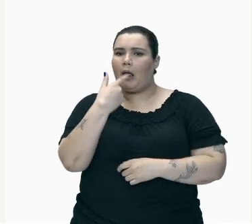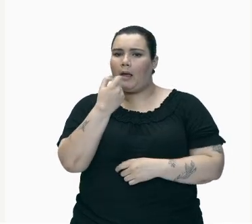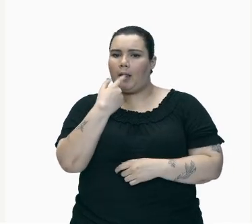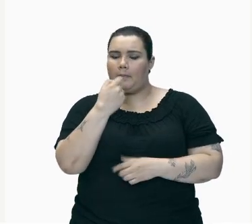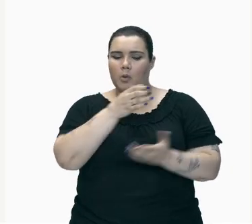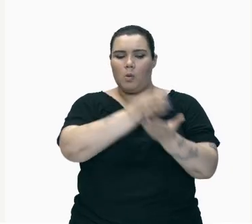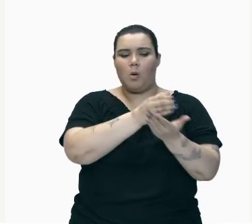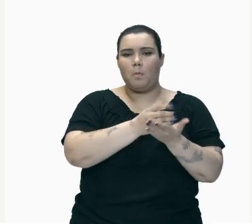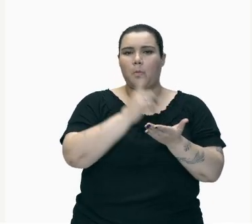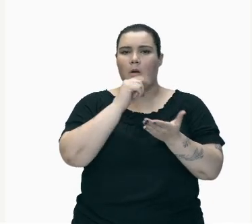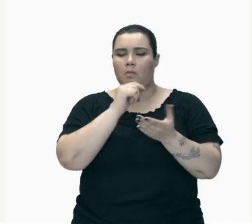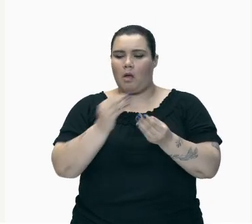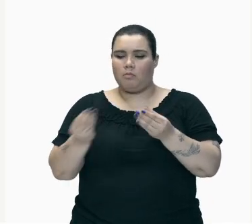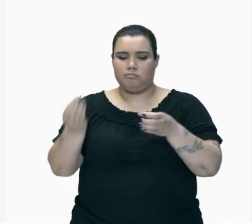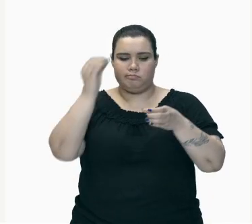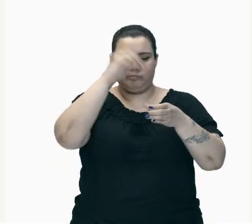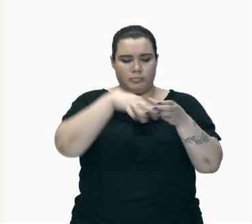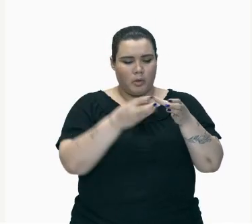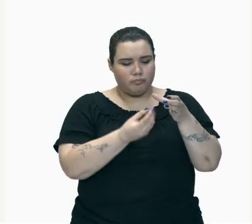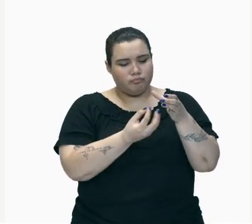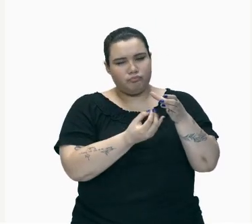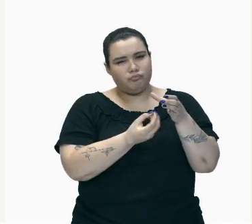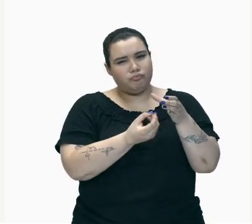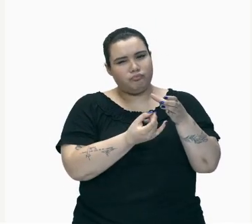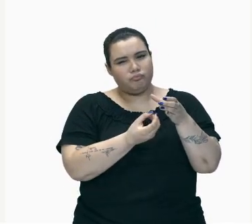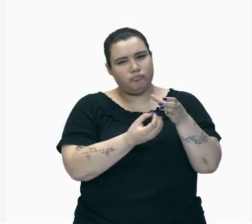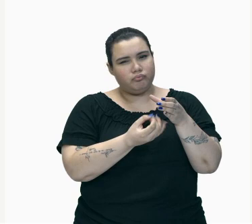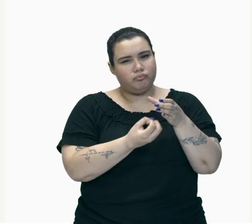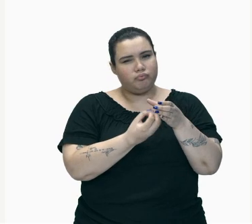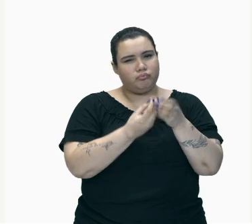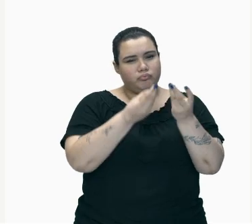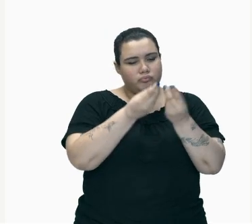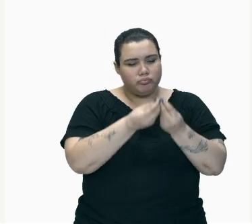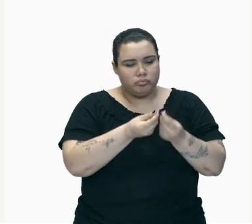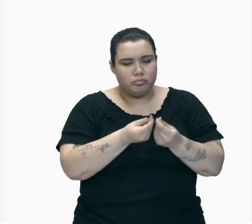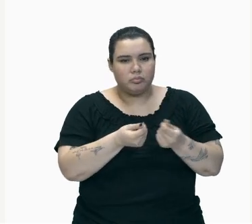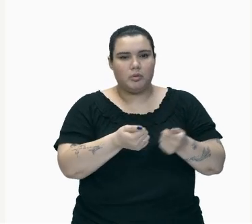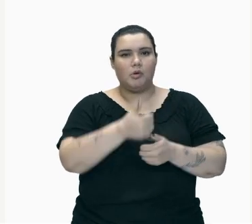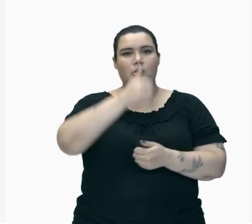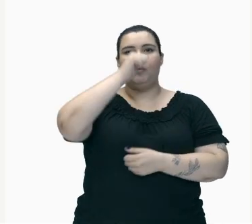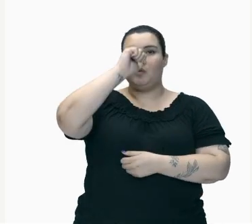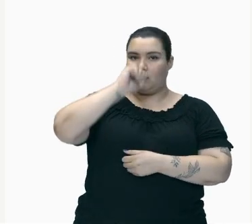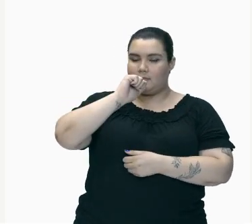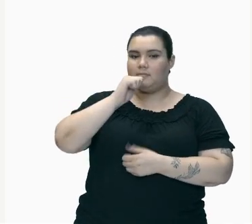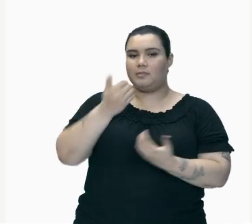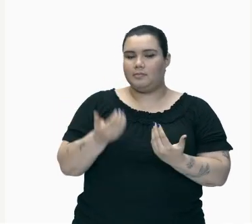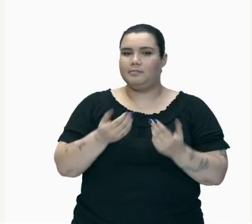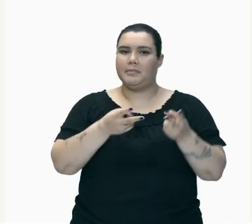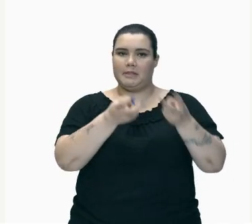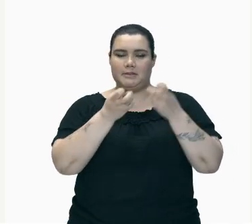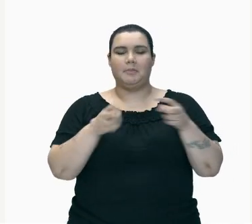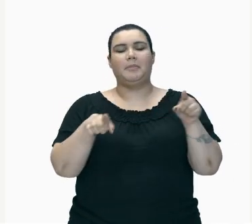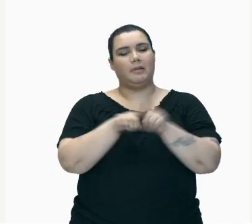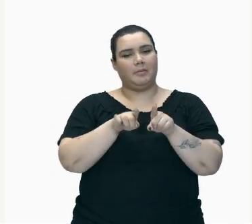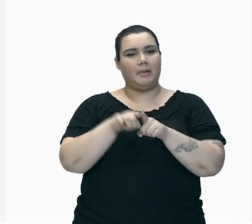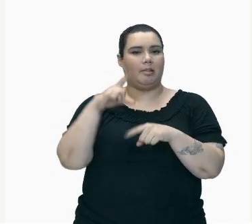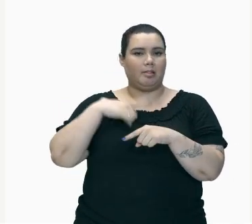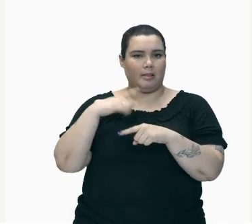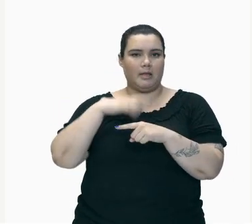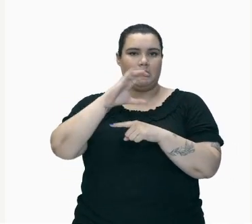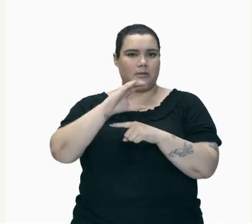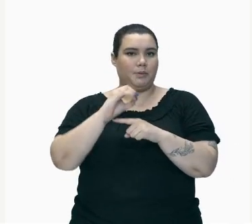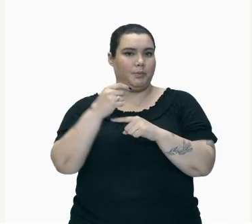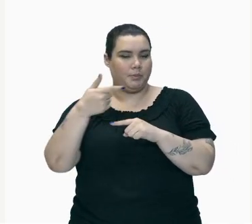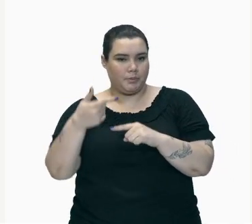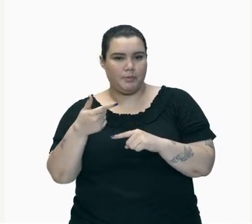Comprimido Também Ocorre Esse Processo De Liberação De CO2 Então Note Que O CO2 Está Em Várias Partes